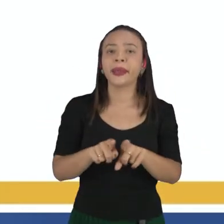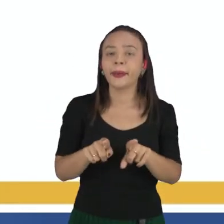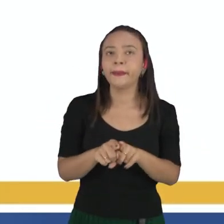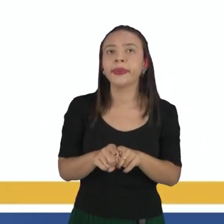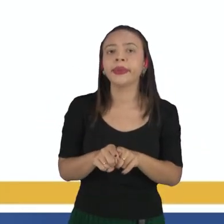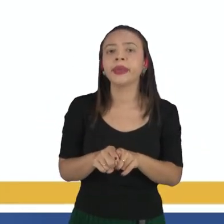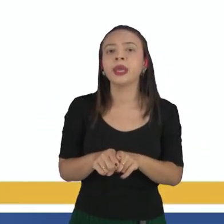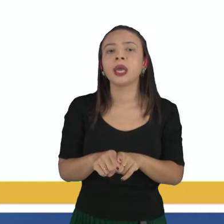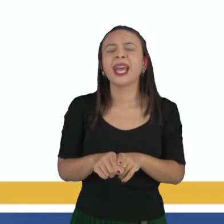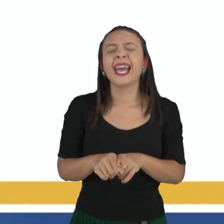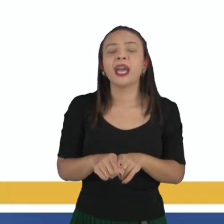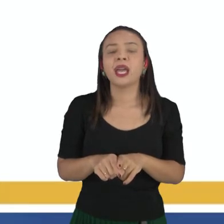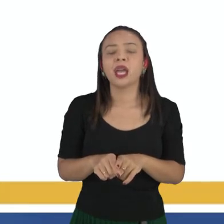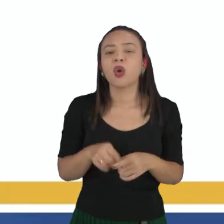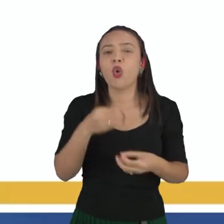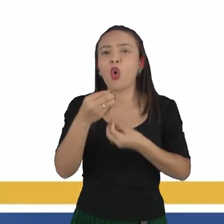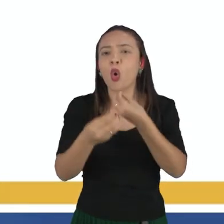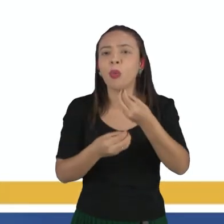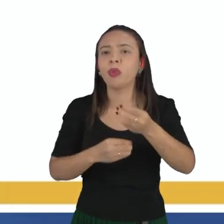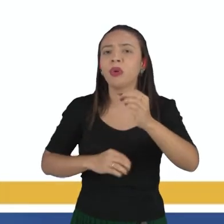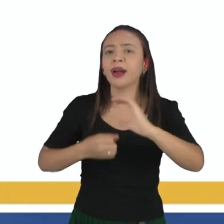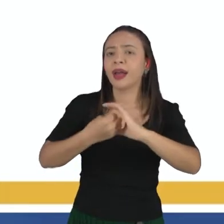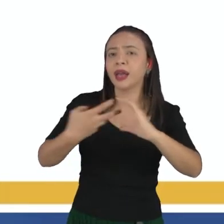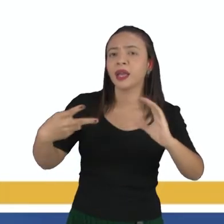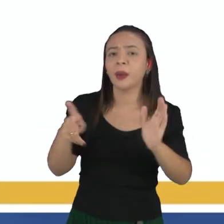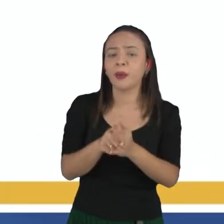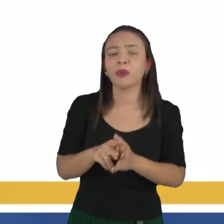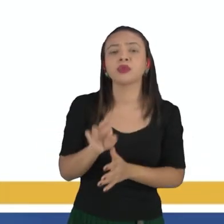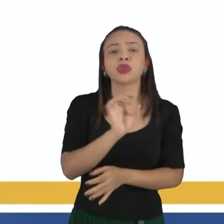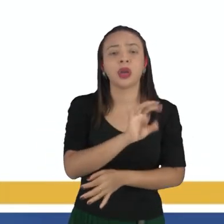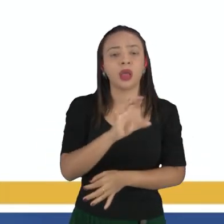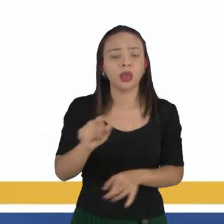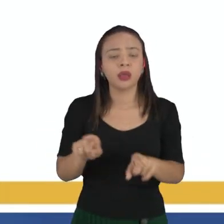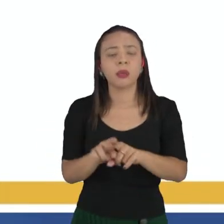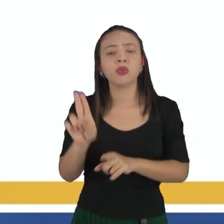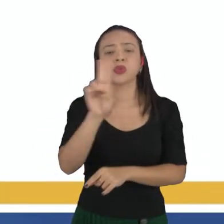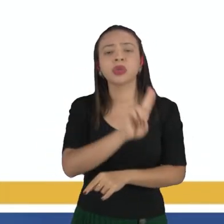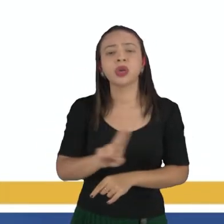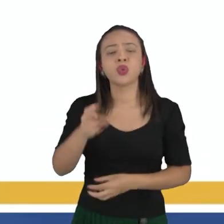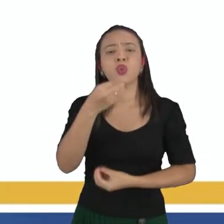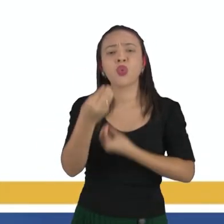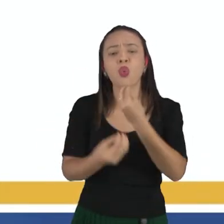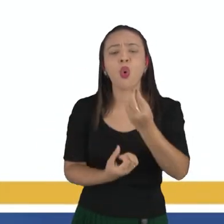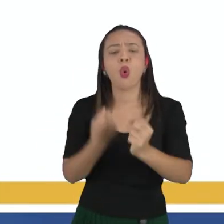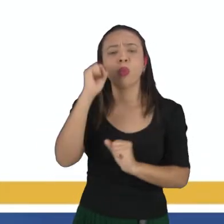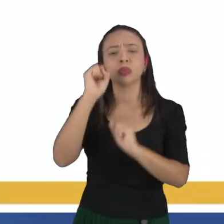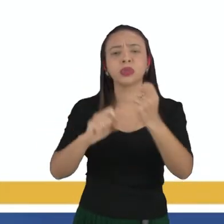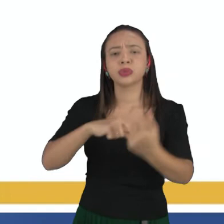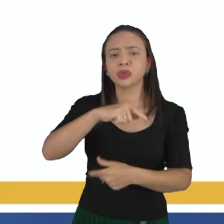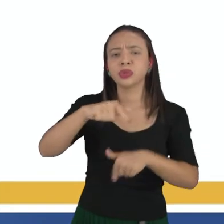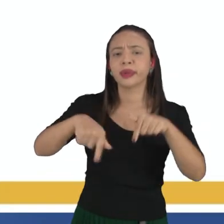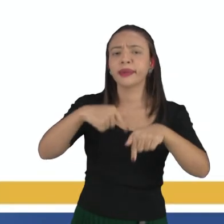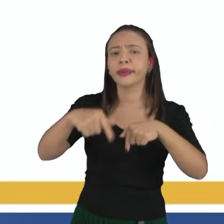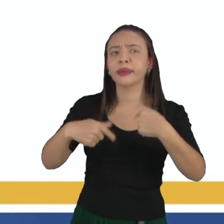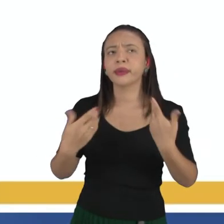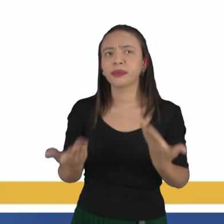essência de cada um deles, qual é a utilização deles na indústria da química, ok?